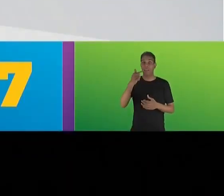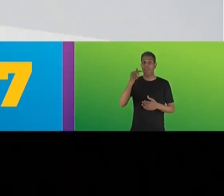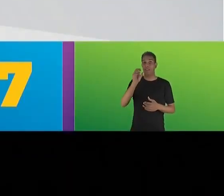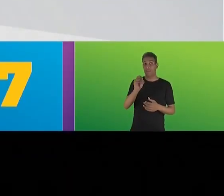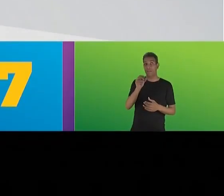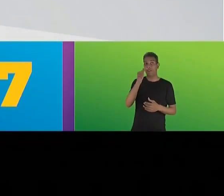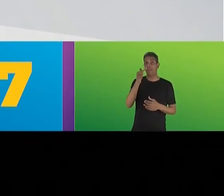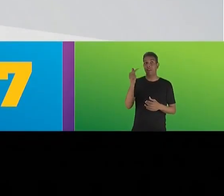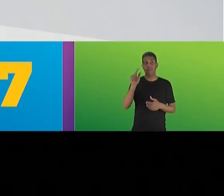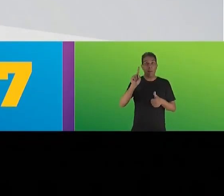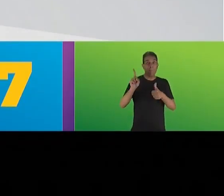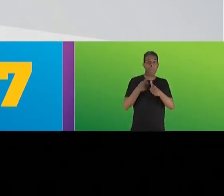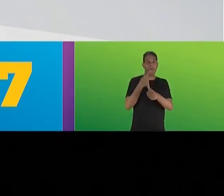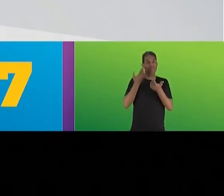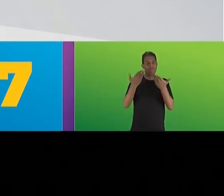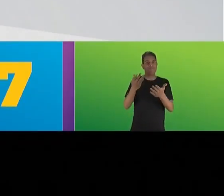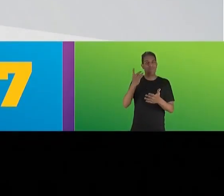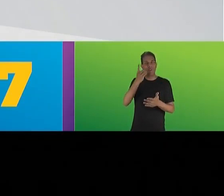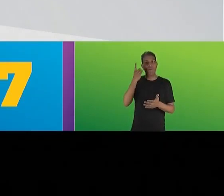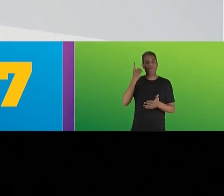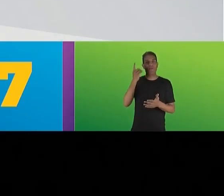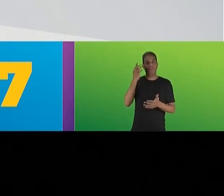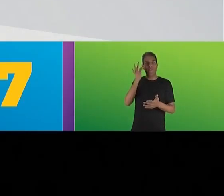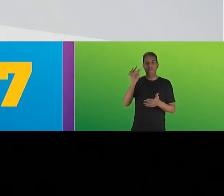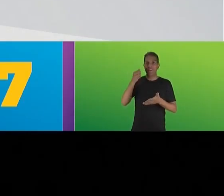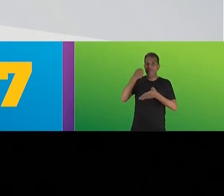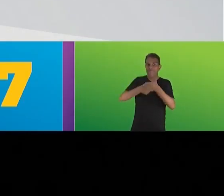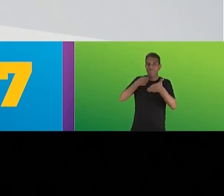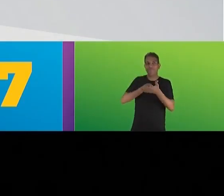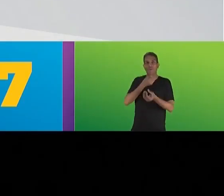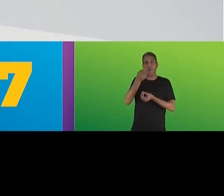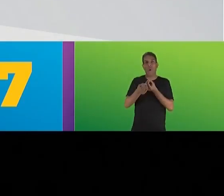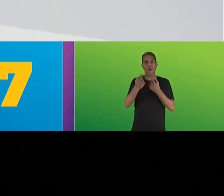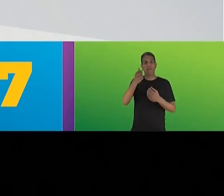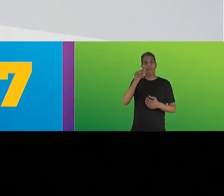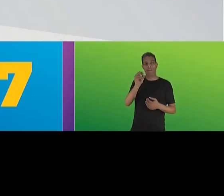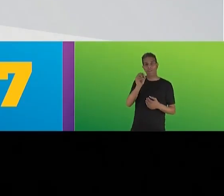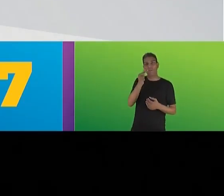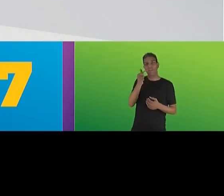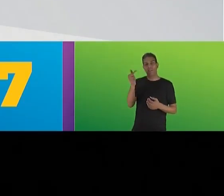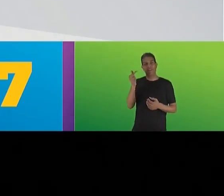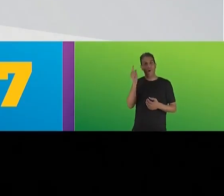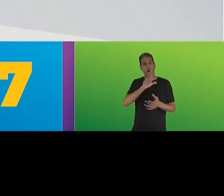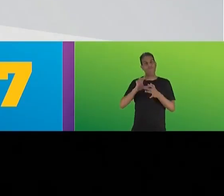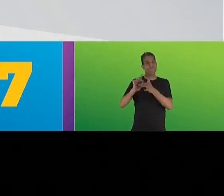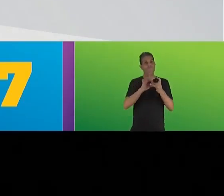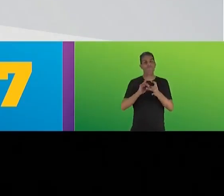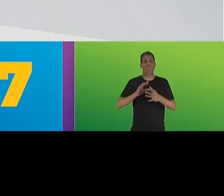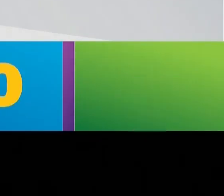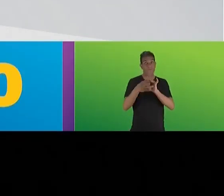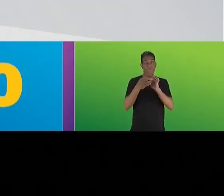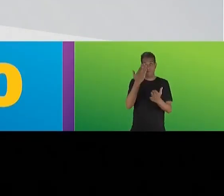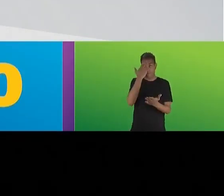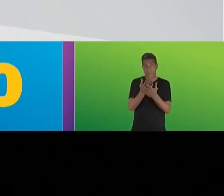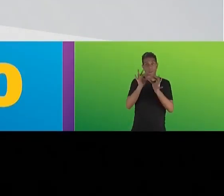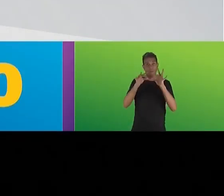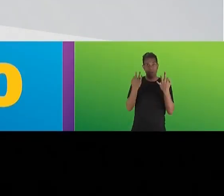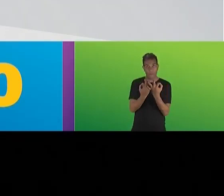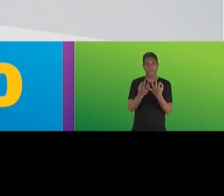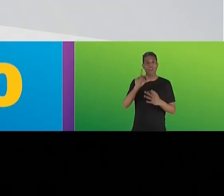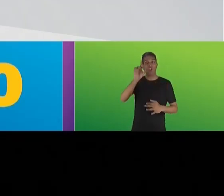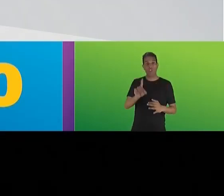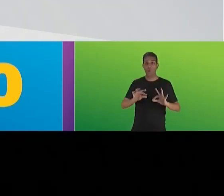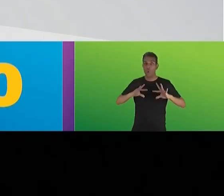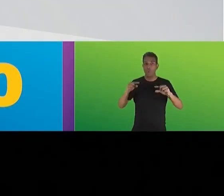Olá, sou Odin, candidato pela primeira vez a deputado federal. Luto pela renovação. Meu número é 7077. Me acompanhe pela rede social. Renovação já. Quero ser sua